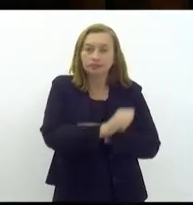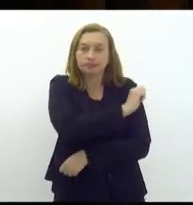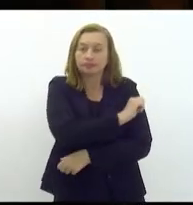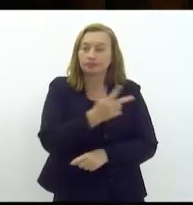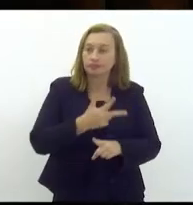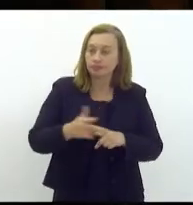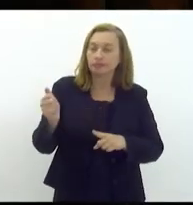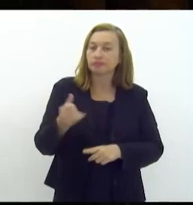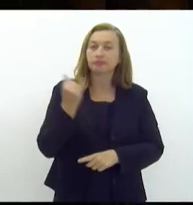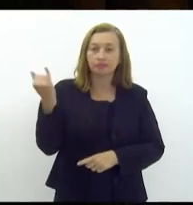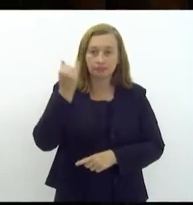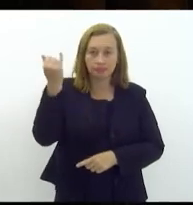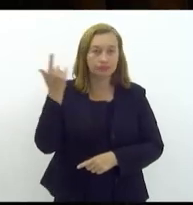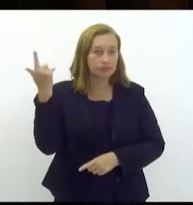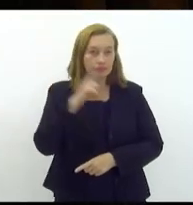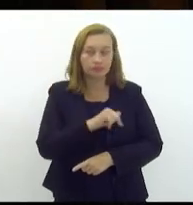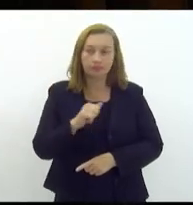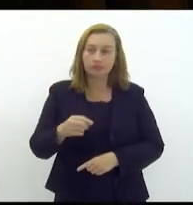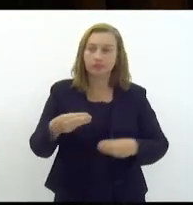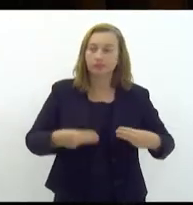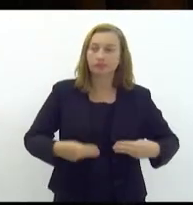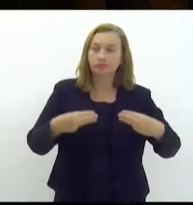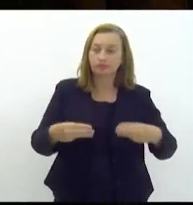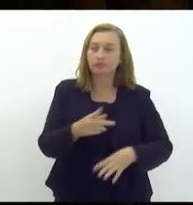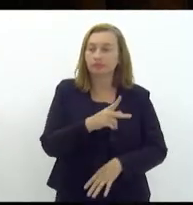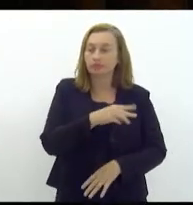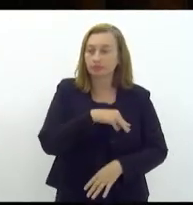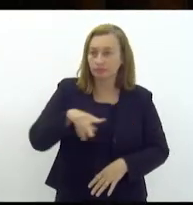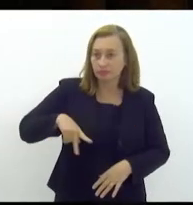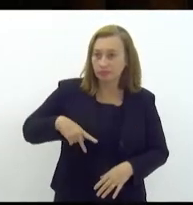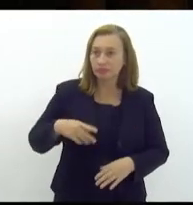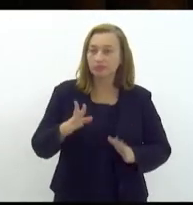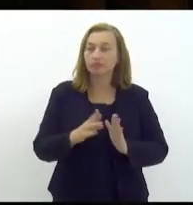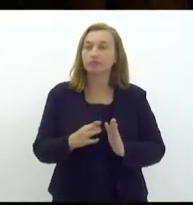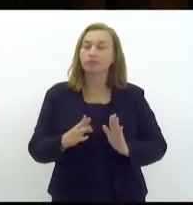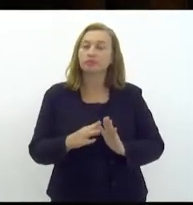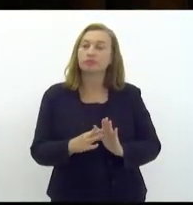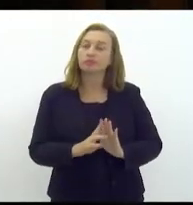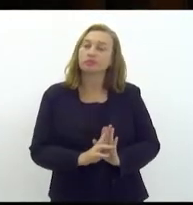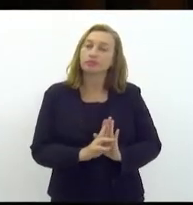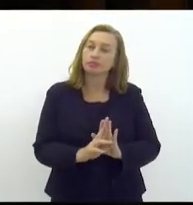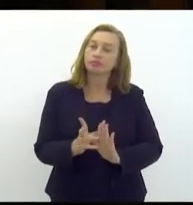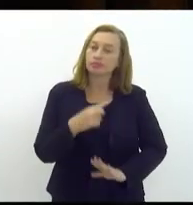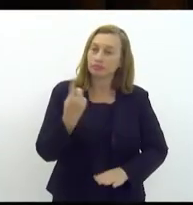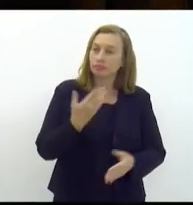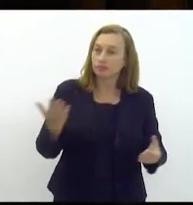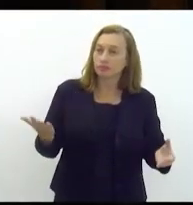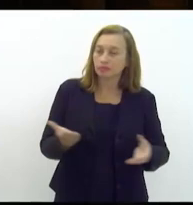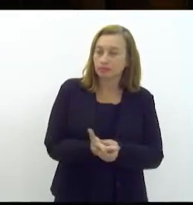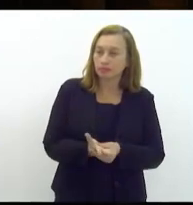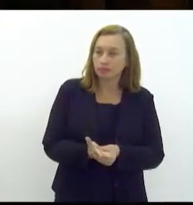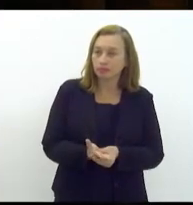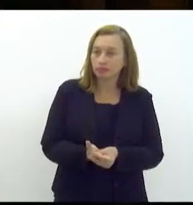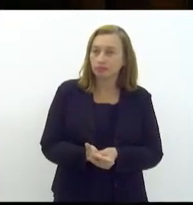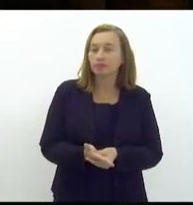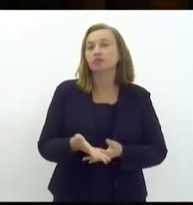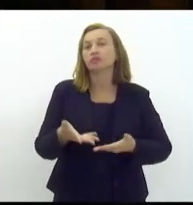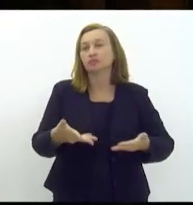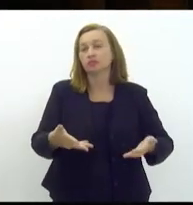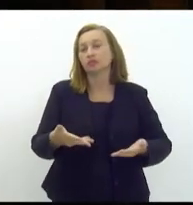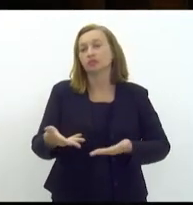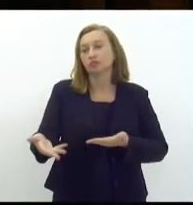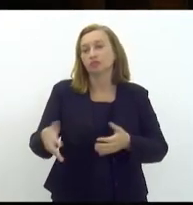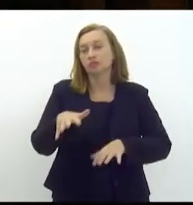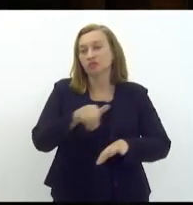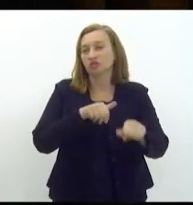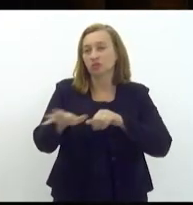vitórias importantes o ministério público através de uma representação nossa moveu uma ação que já levou a convocação de mais de